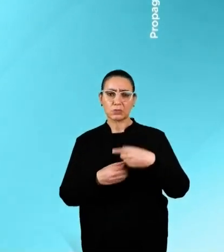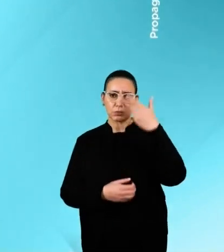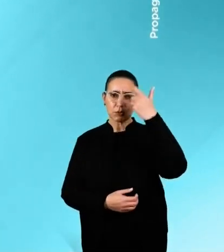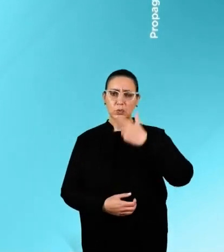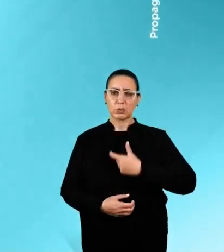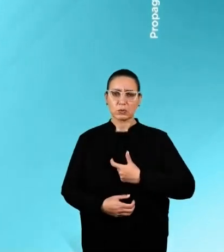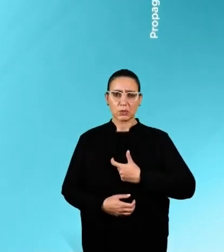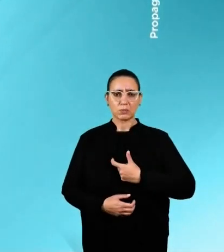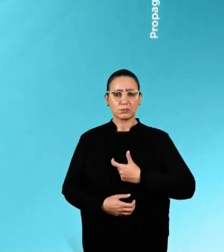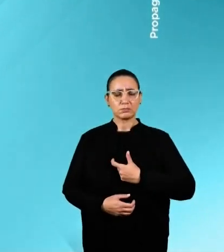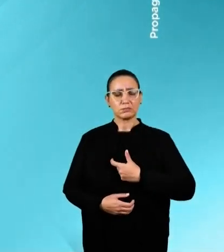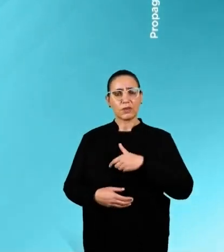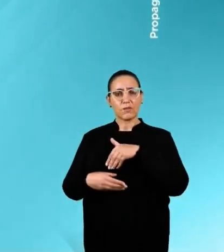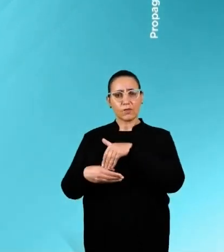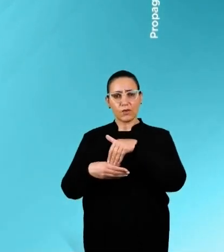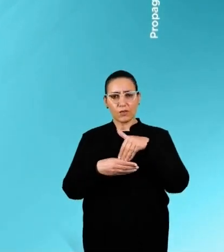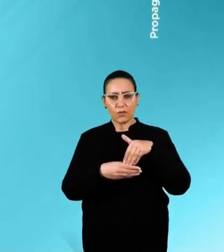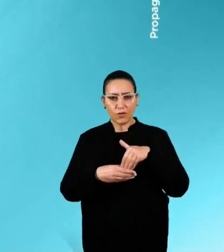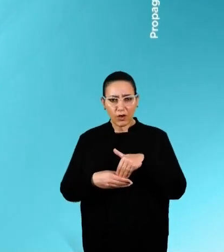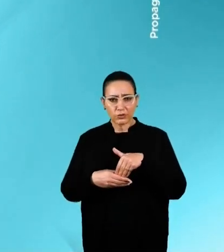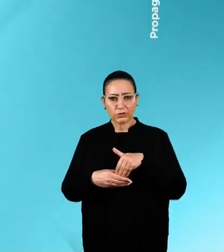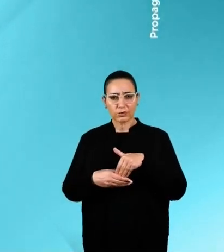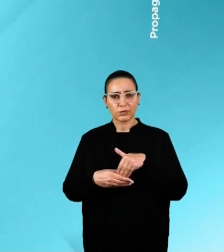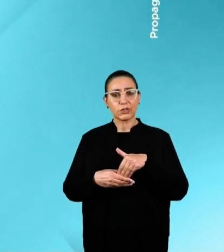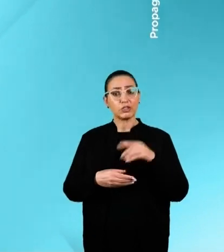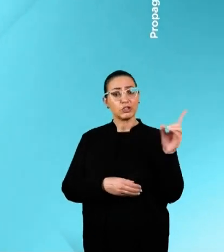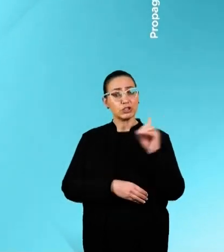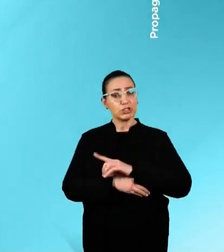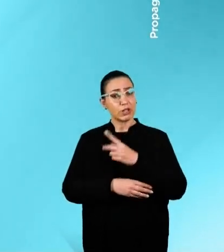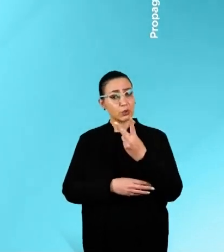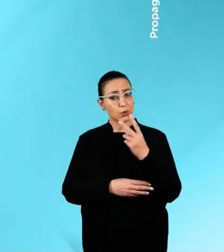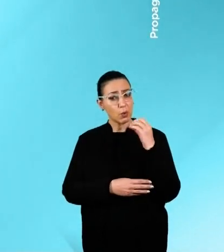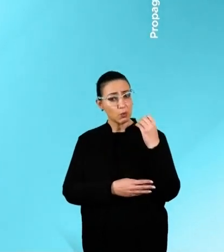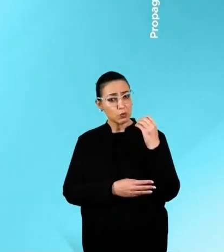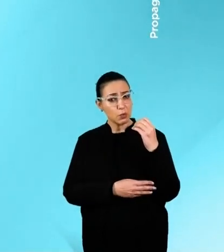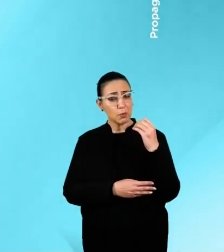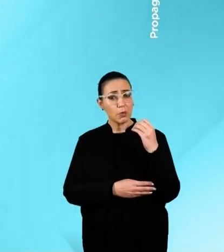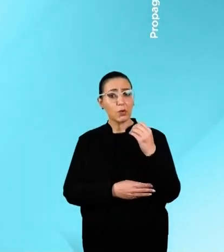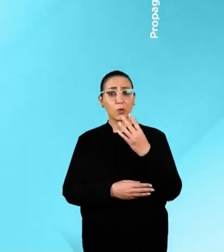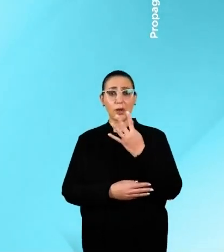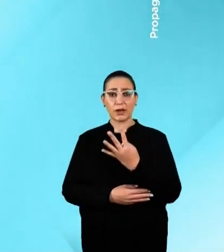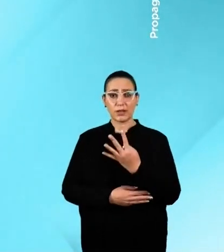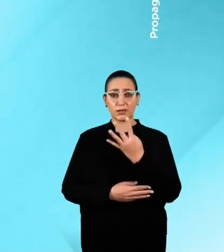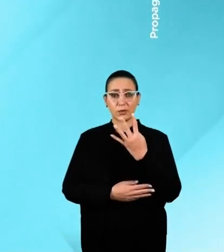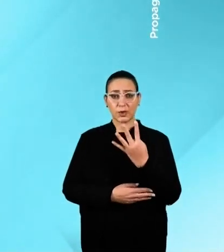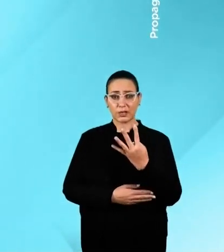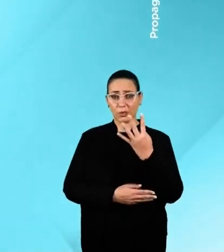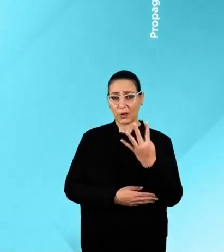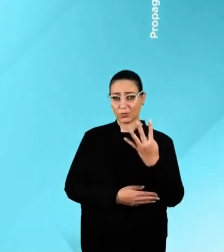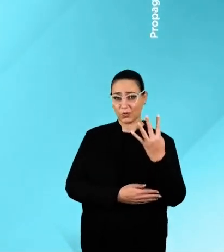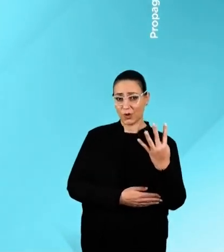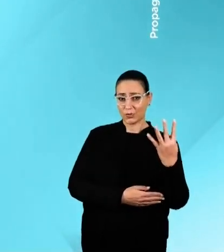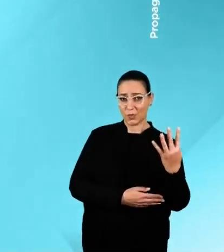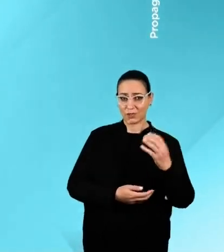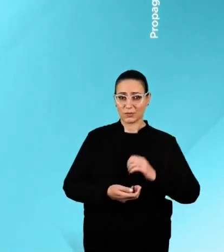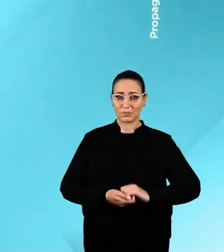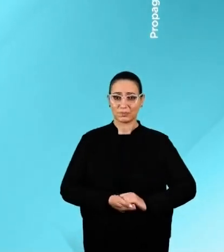deputado estadual de São Francisco e conto com o teu voto. No dia 2 de outubro, vote 44